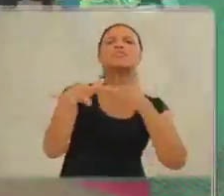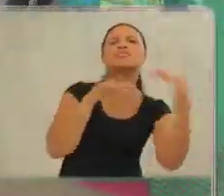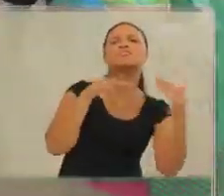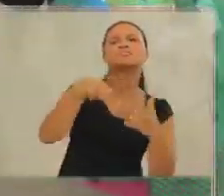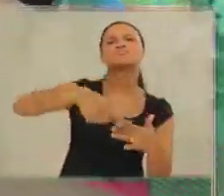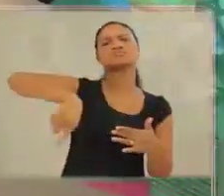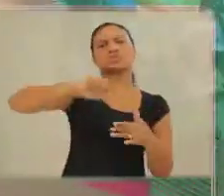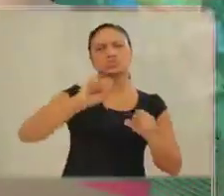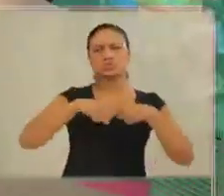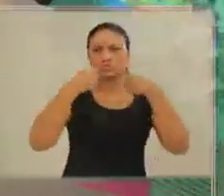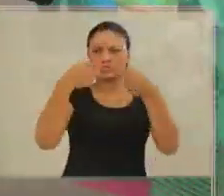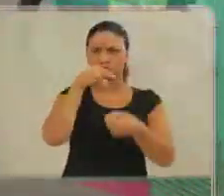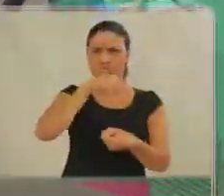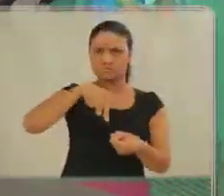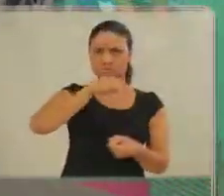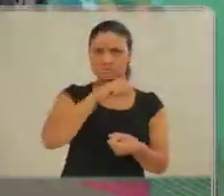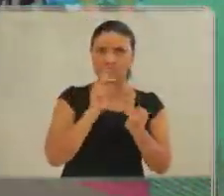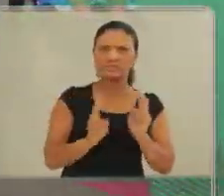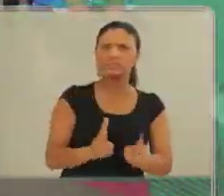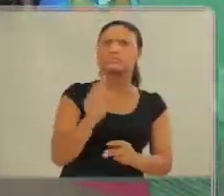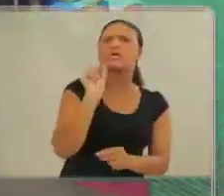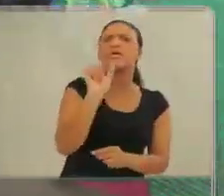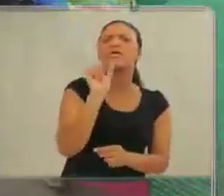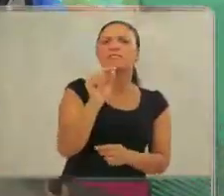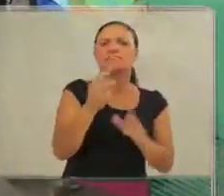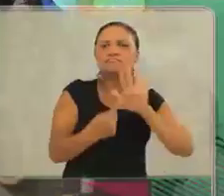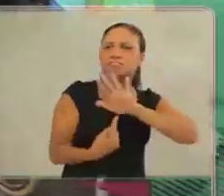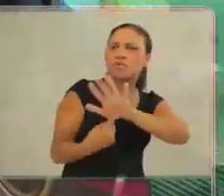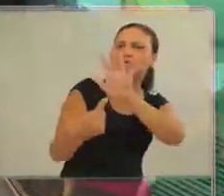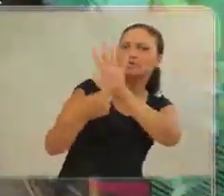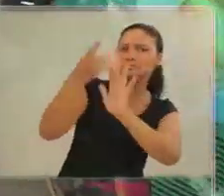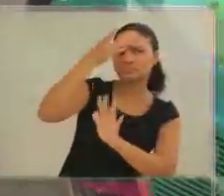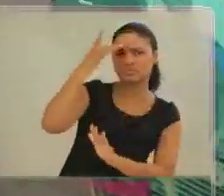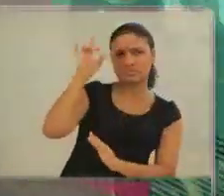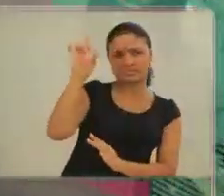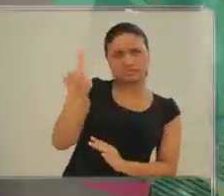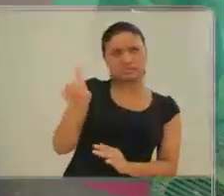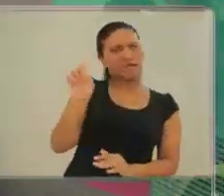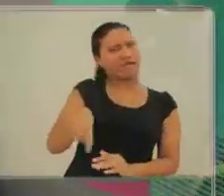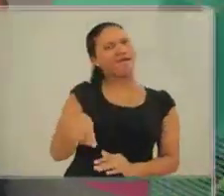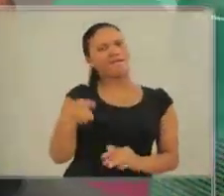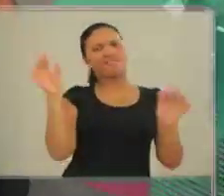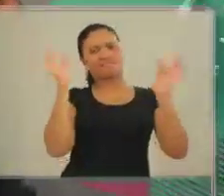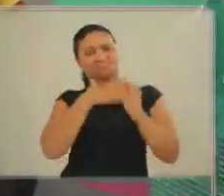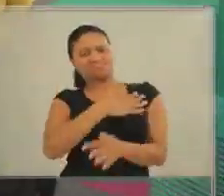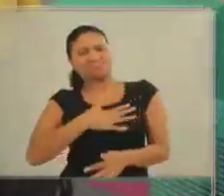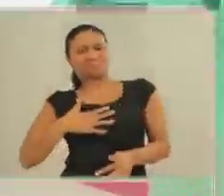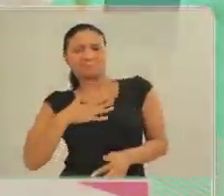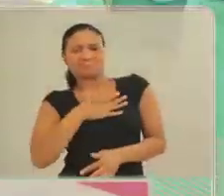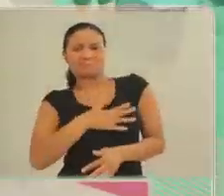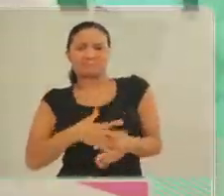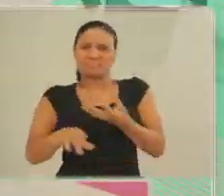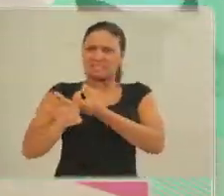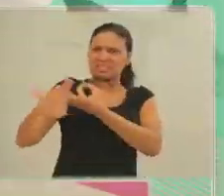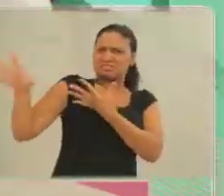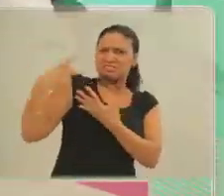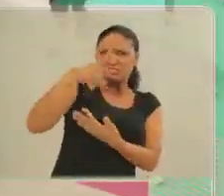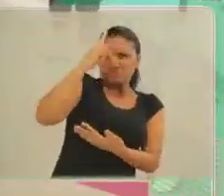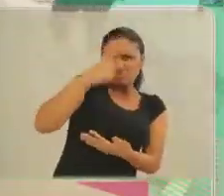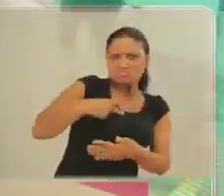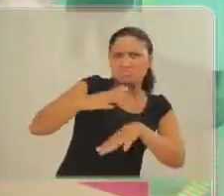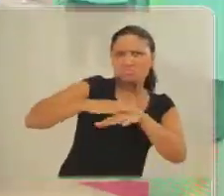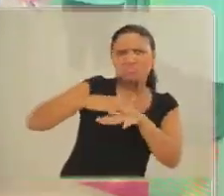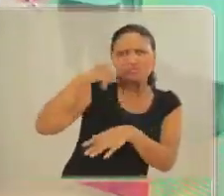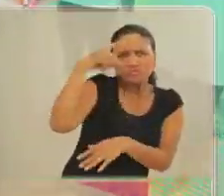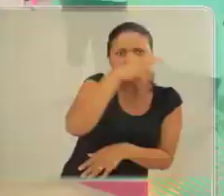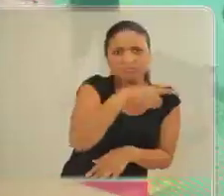mais do que isso, o objetivo do movimento de superação sempre foi mostrar que a pessoa com deficiência pode ser e é feliz,